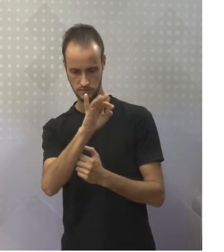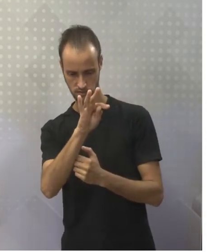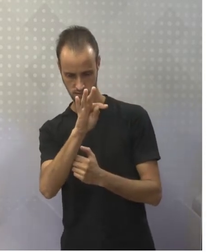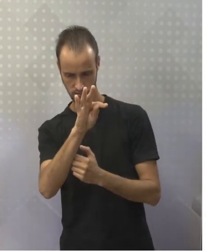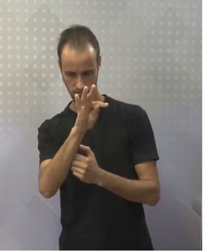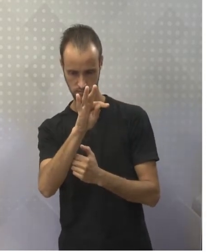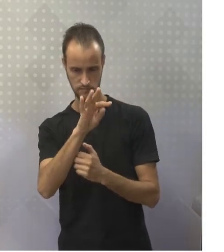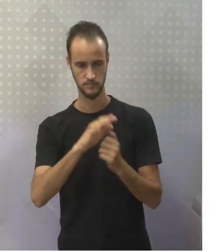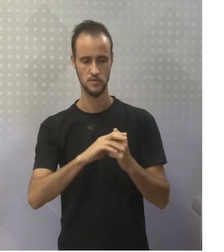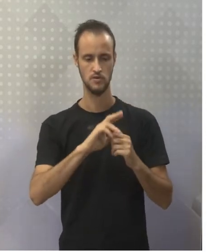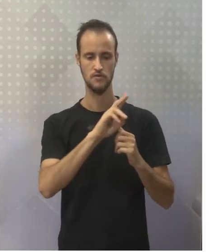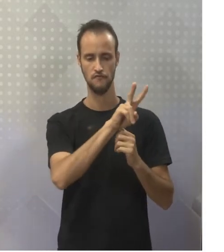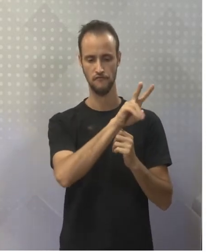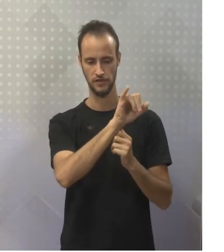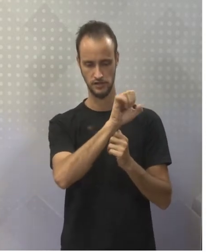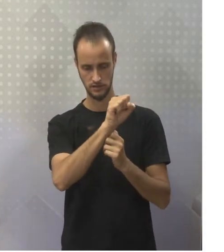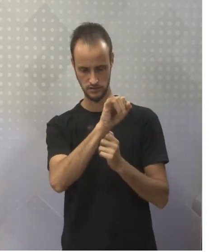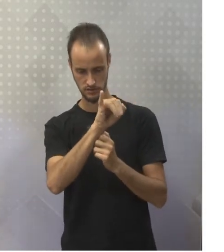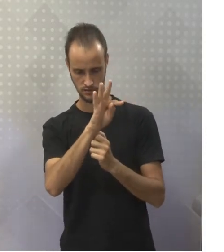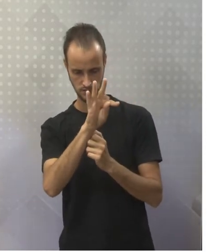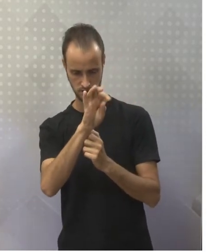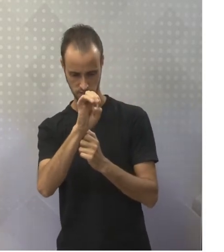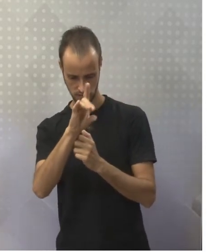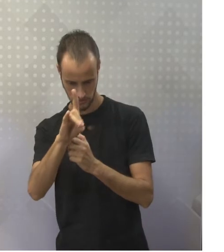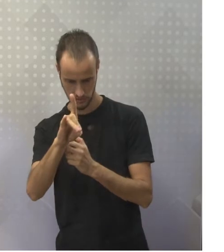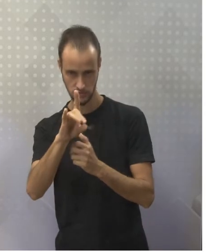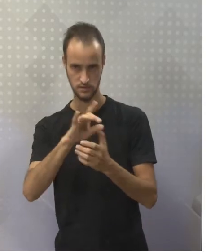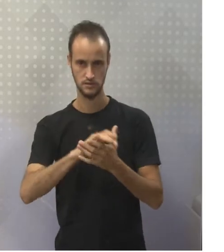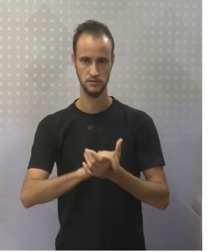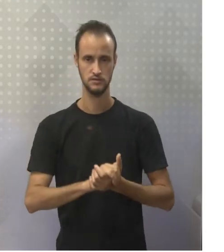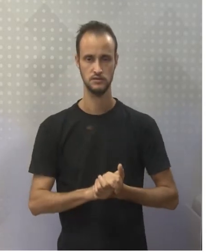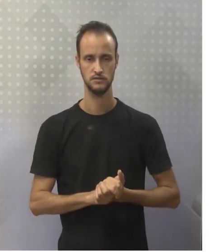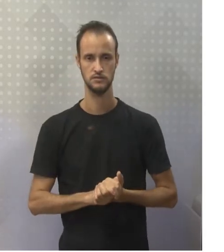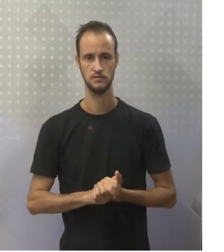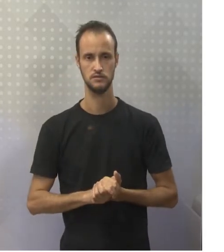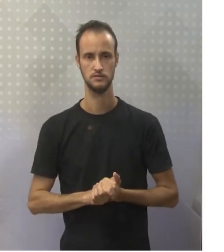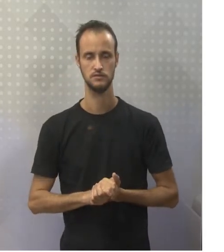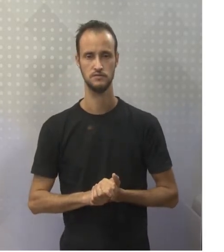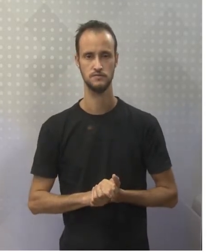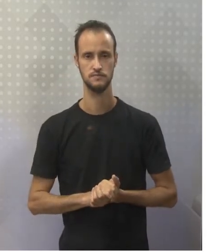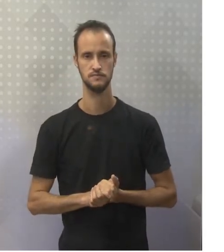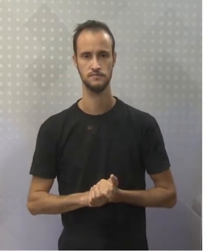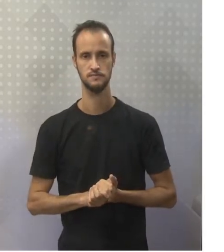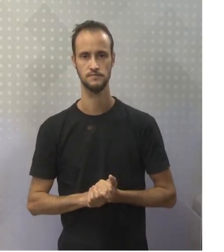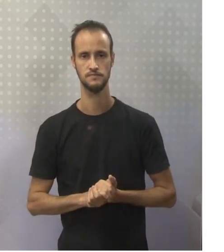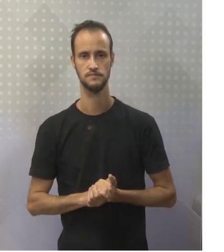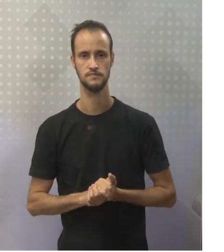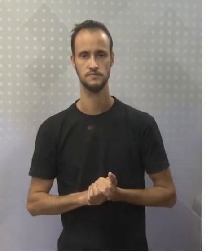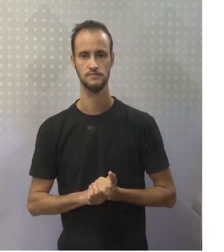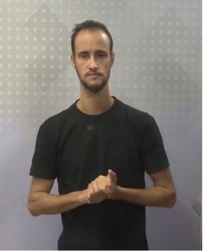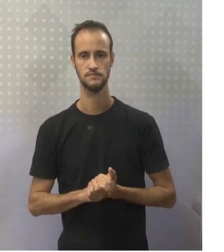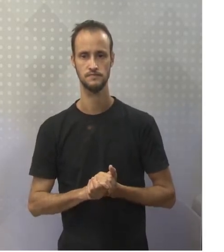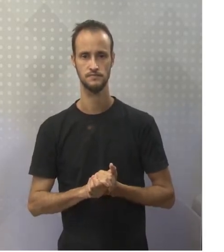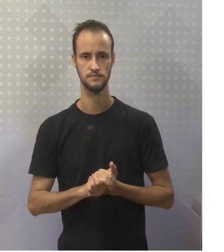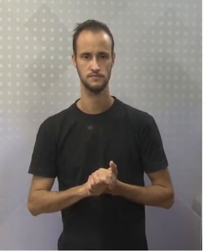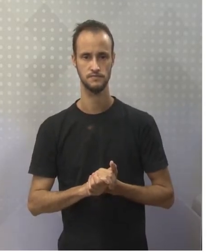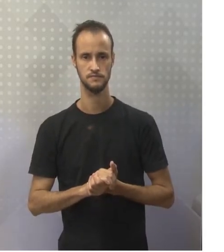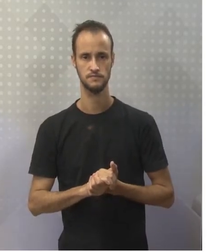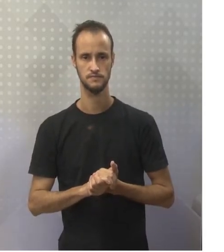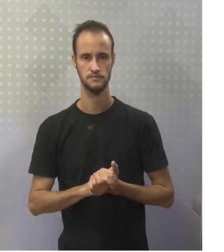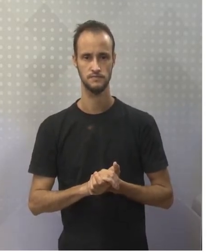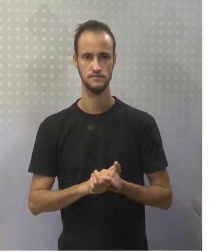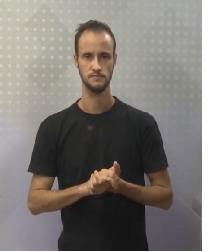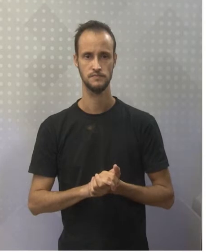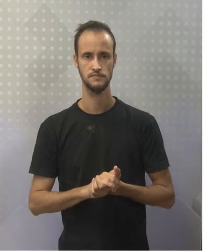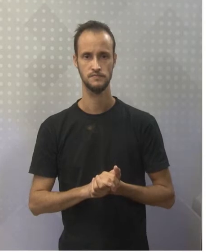visitar, visitou, visitado. Arrive, arrived, arrived, chegar, chegou, chegado.